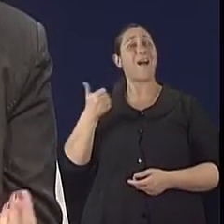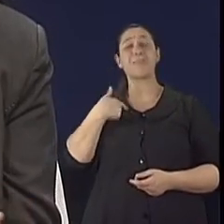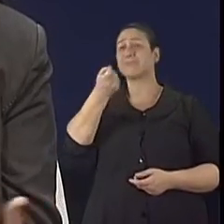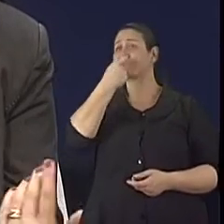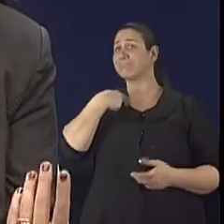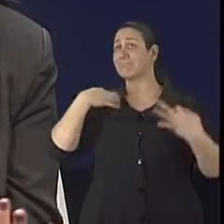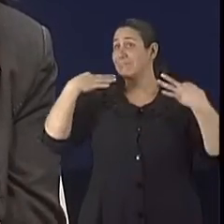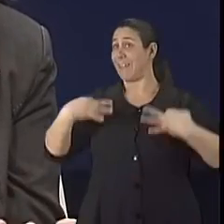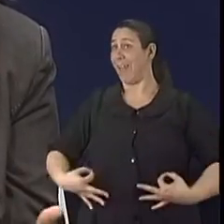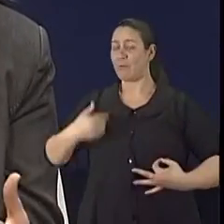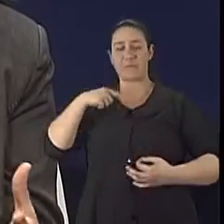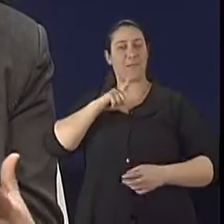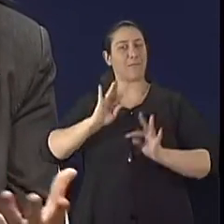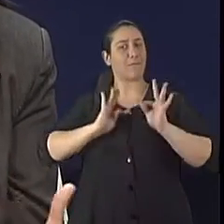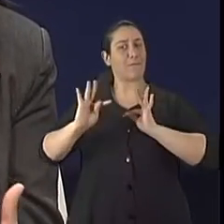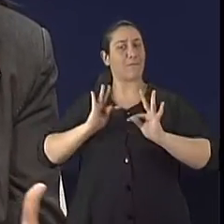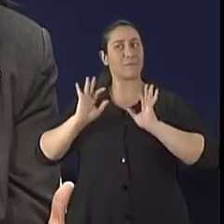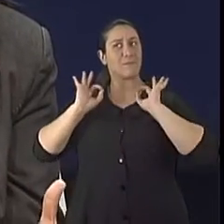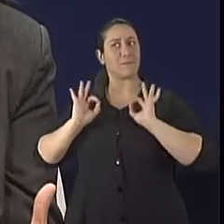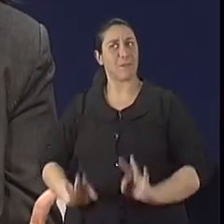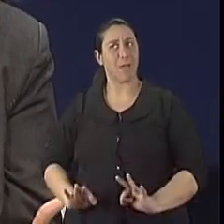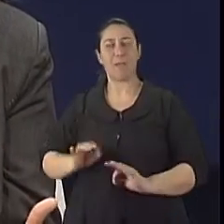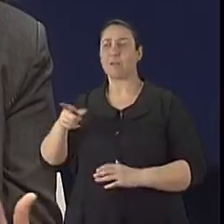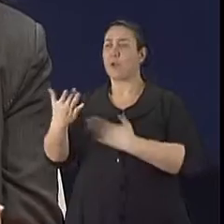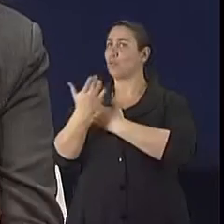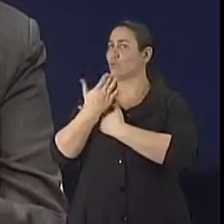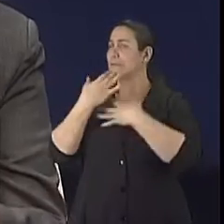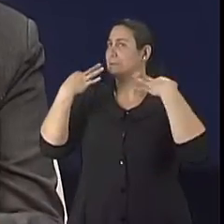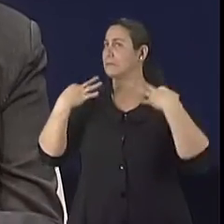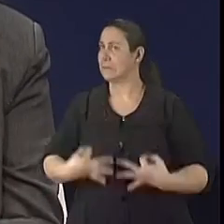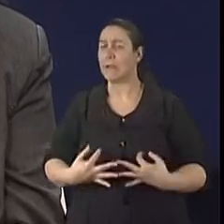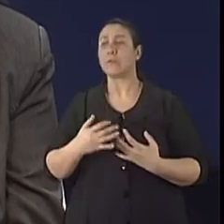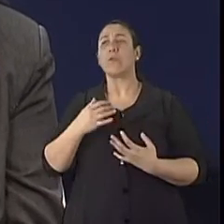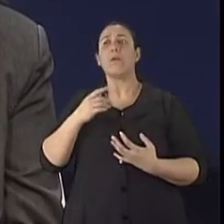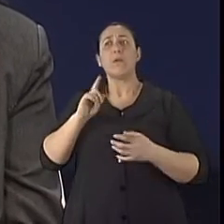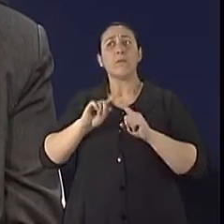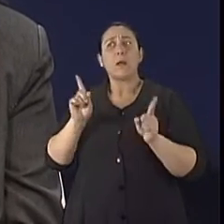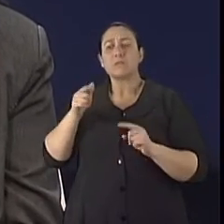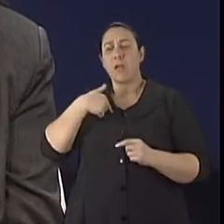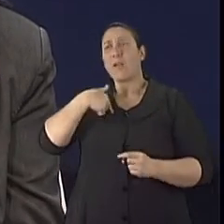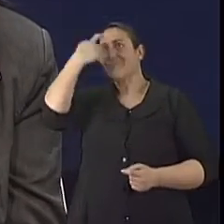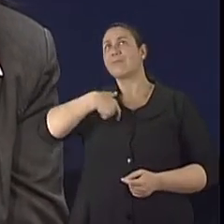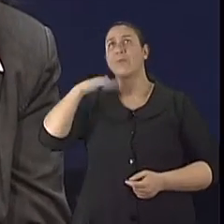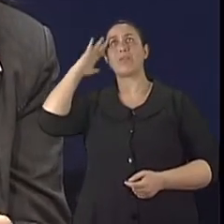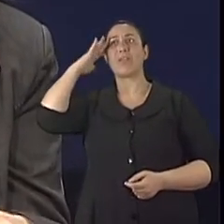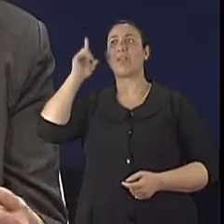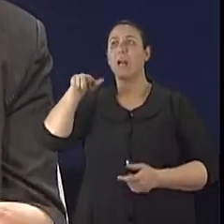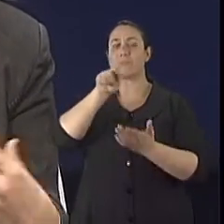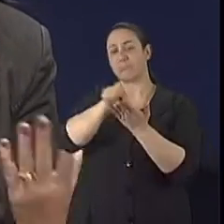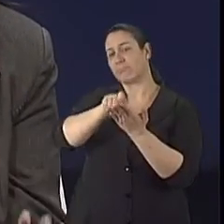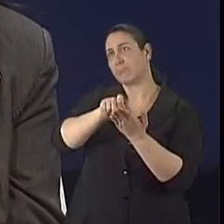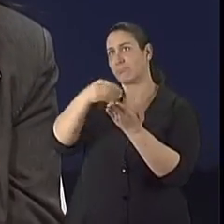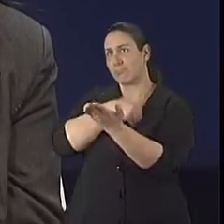acha que, muitas vezes, essa falta de adesão pode decorrer de uma falta de entendimento do paciente por falta da prescrição. Ou